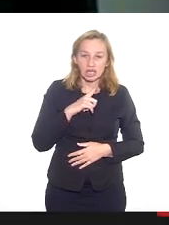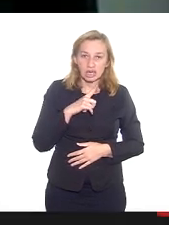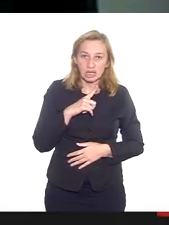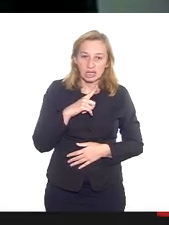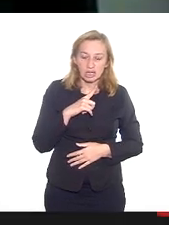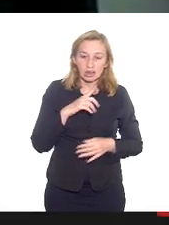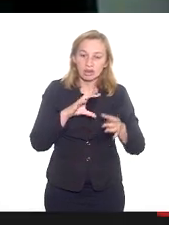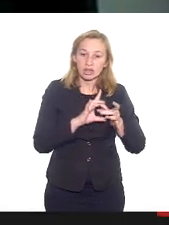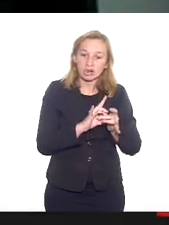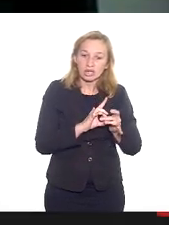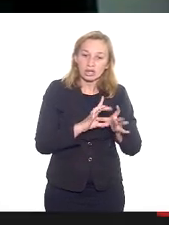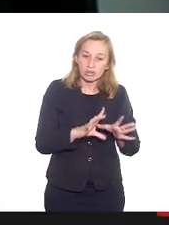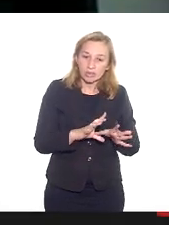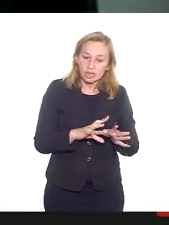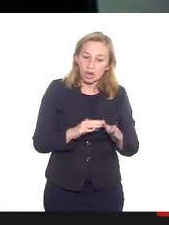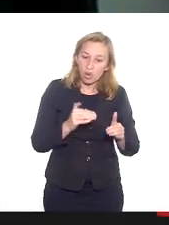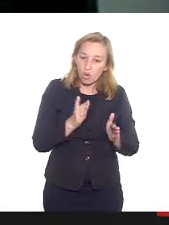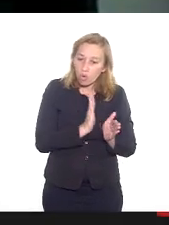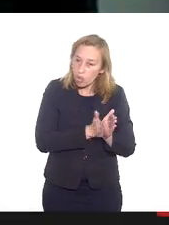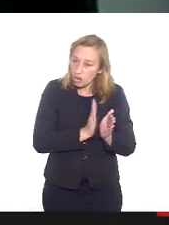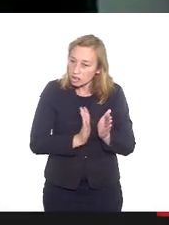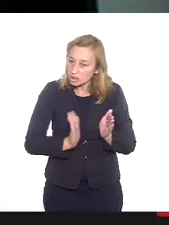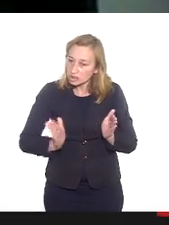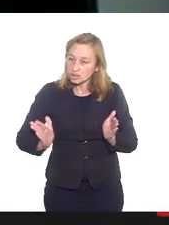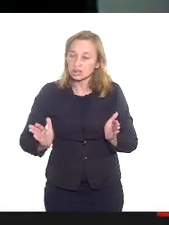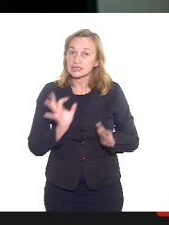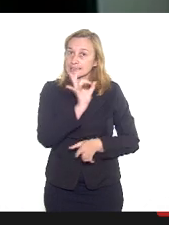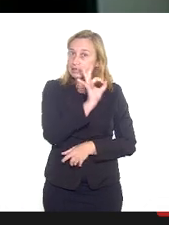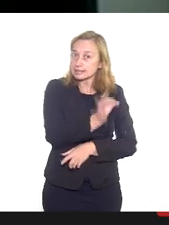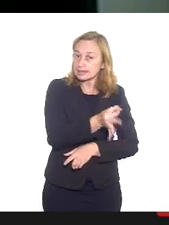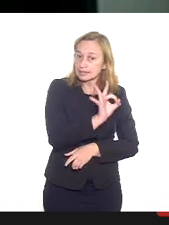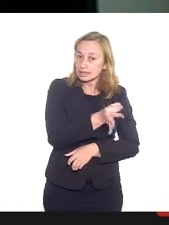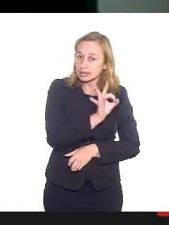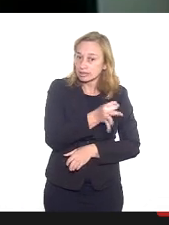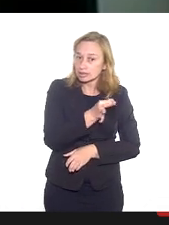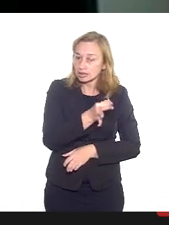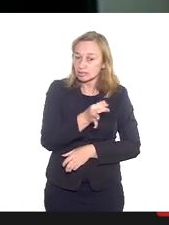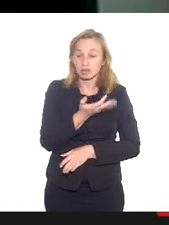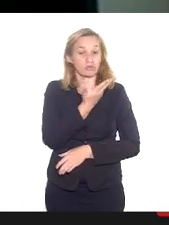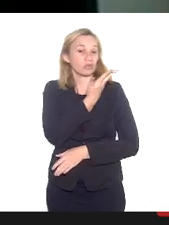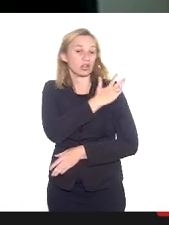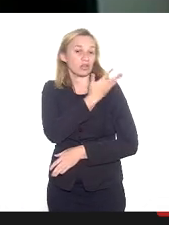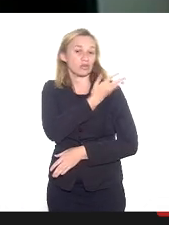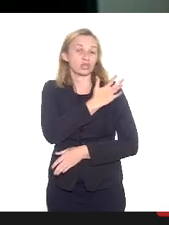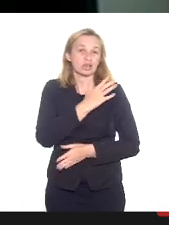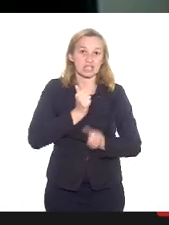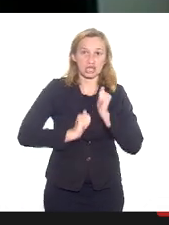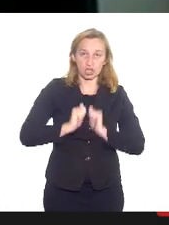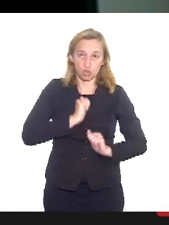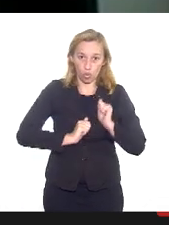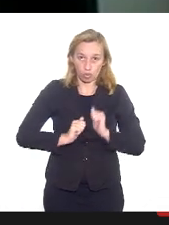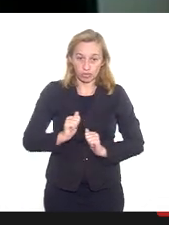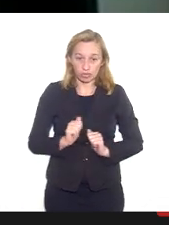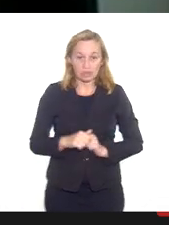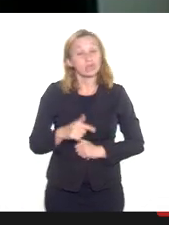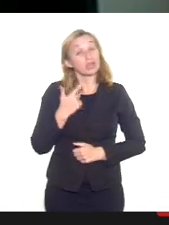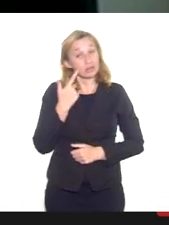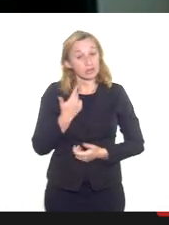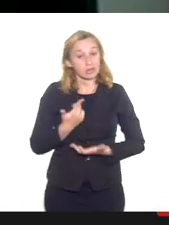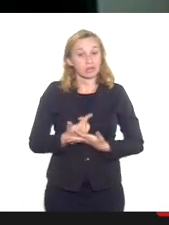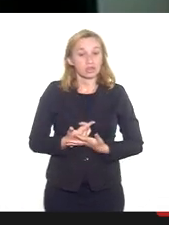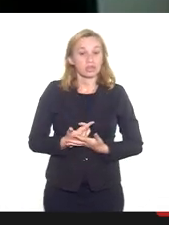deliberada e organizada exatamente na disseminação desse ódio. Acho que é uma